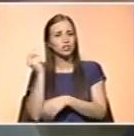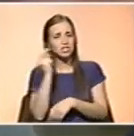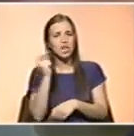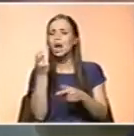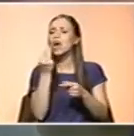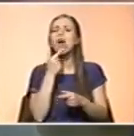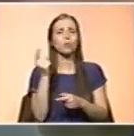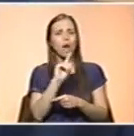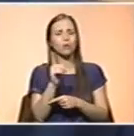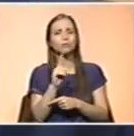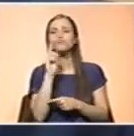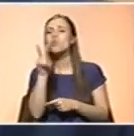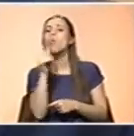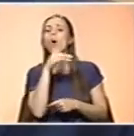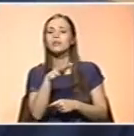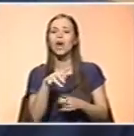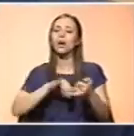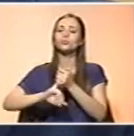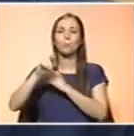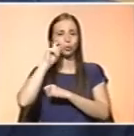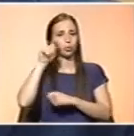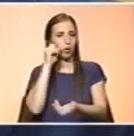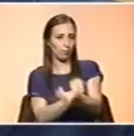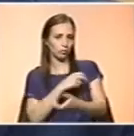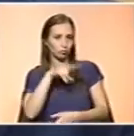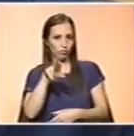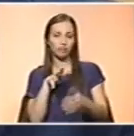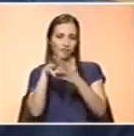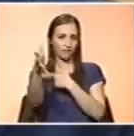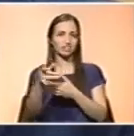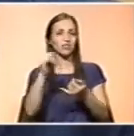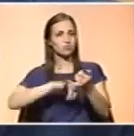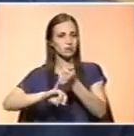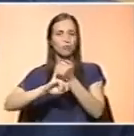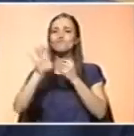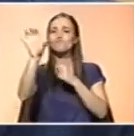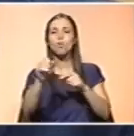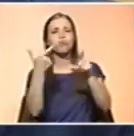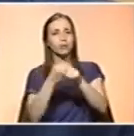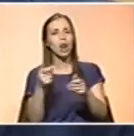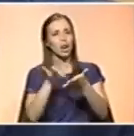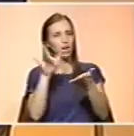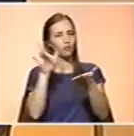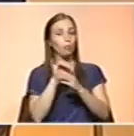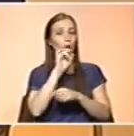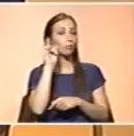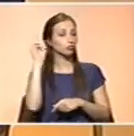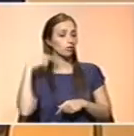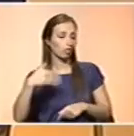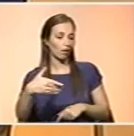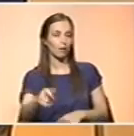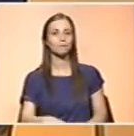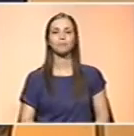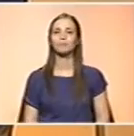12 anos encontra? Na Associação Protetora dos Diabéticos de Portugal. Portanto, através da Associação conseguem ter acesso a este livro que pode ser muito útil no dia a dia. Exatamente.